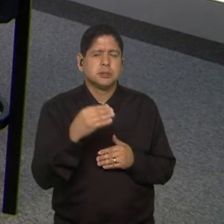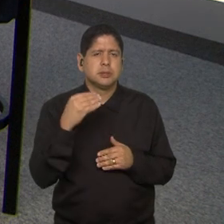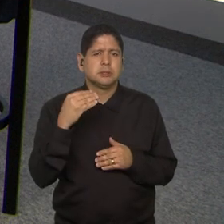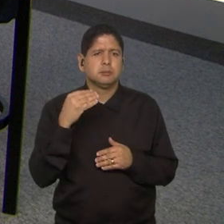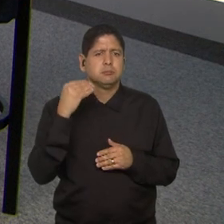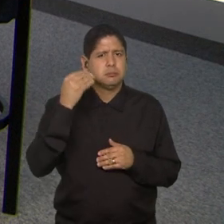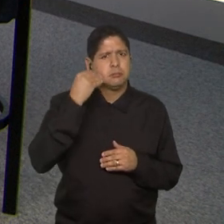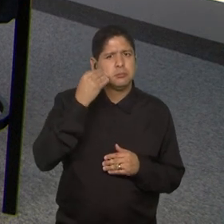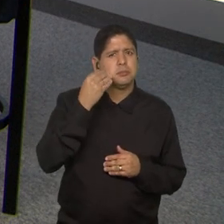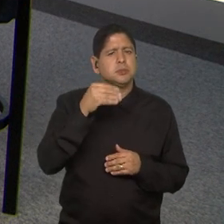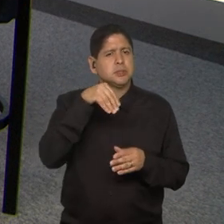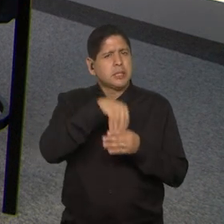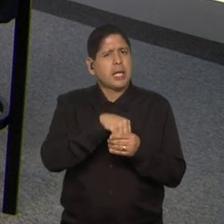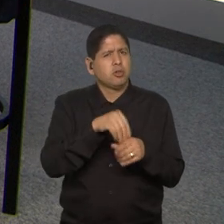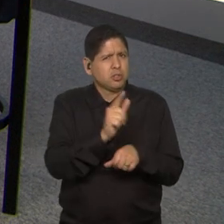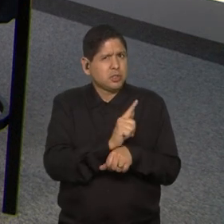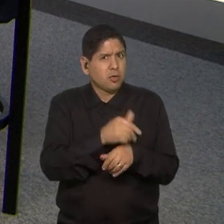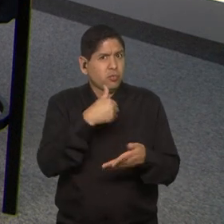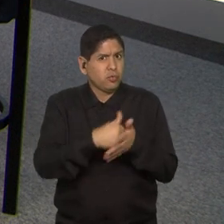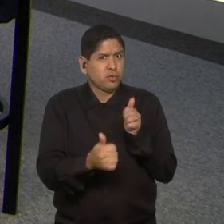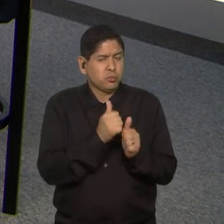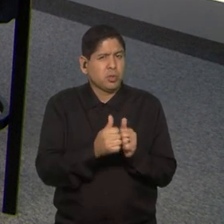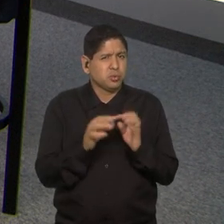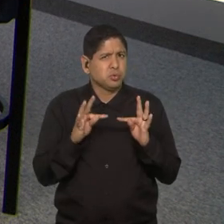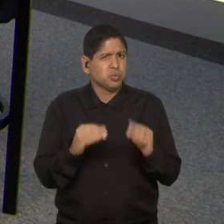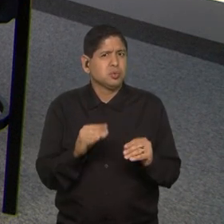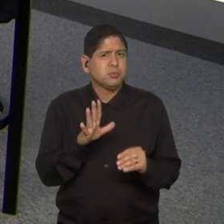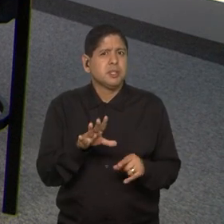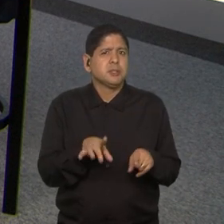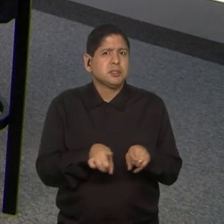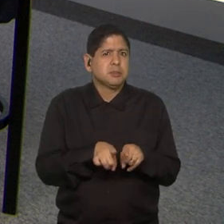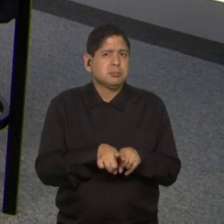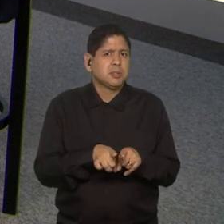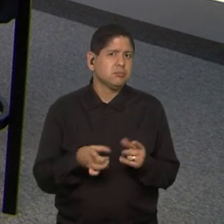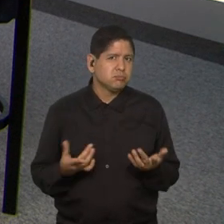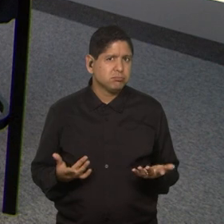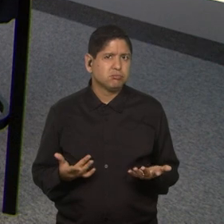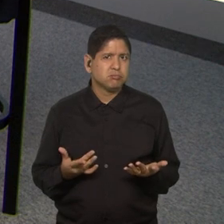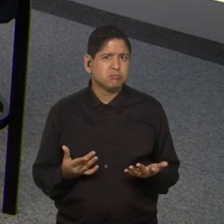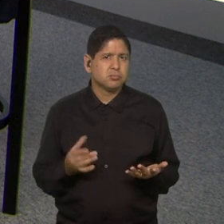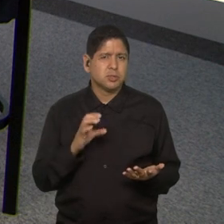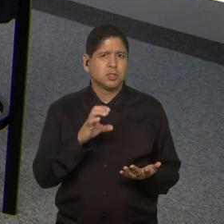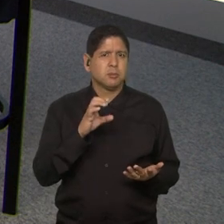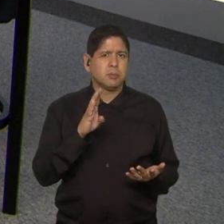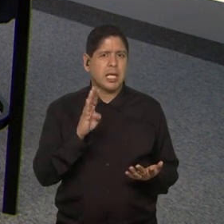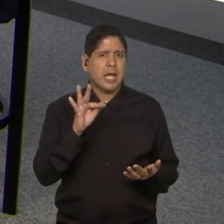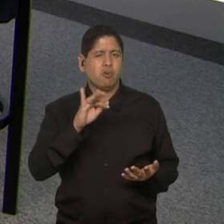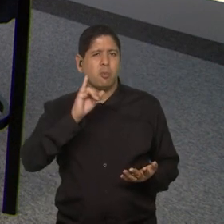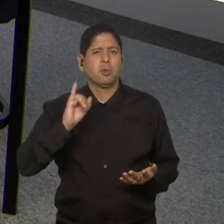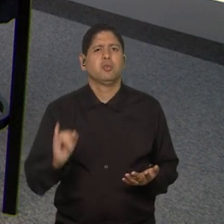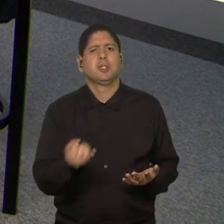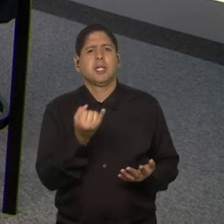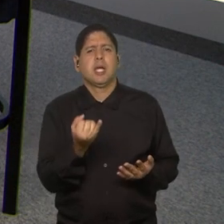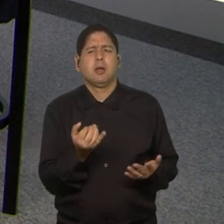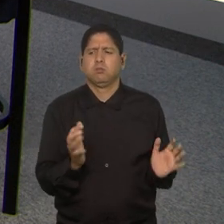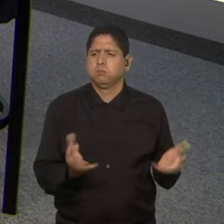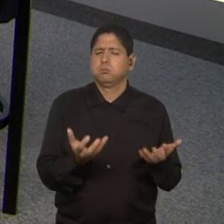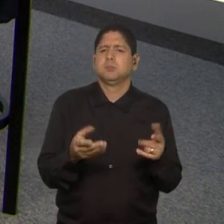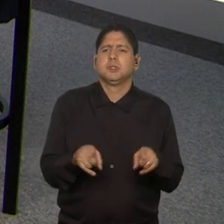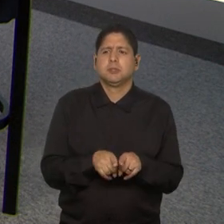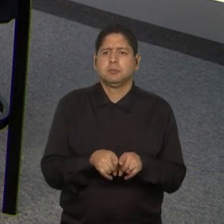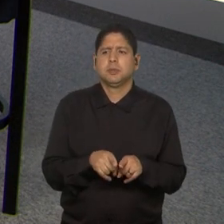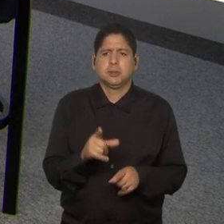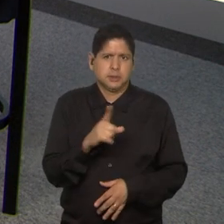também dentro da gestão no futebol como um todo. mas de a CBF aproveitar isso, fomentar isso, enfim,